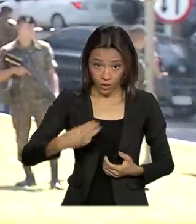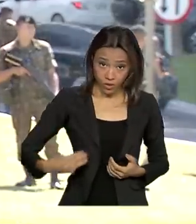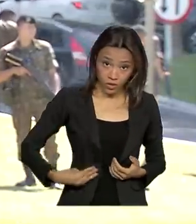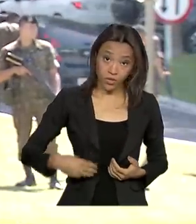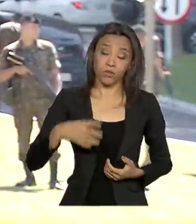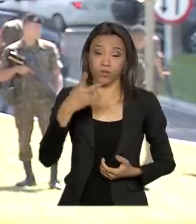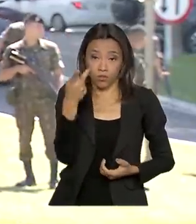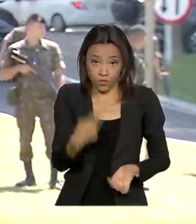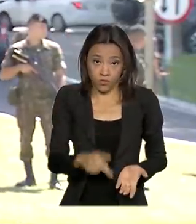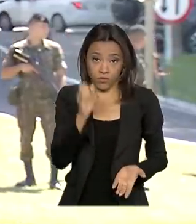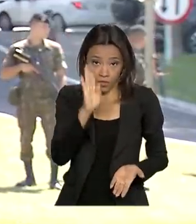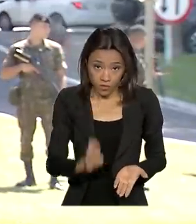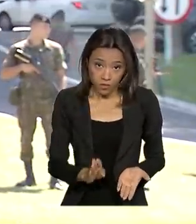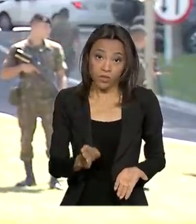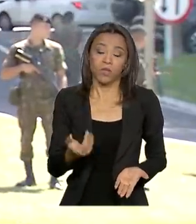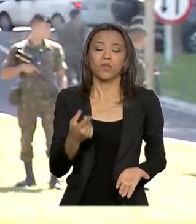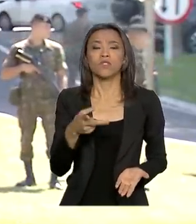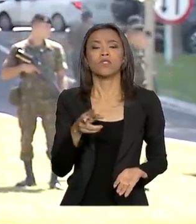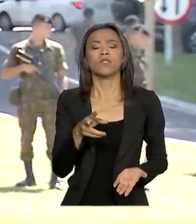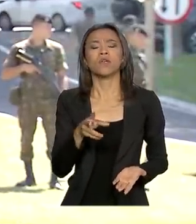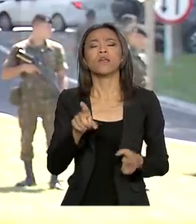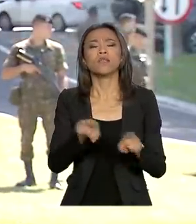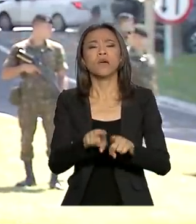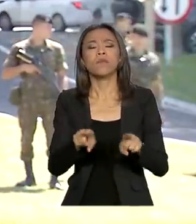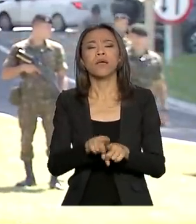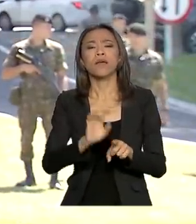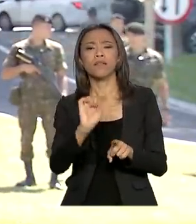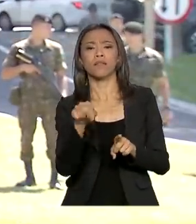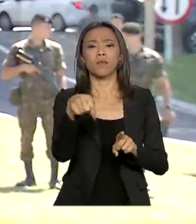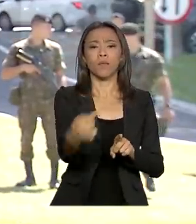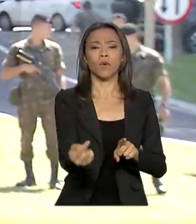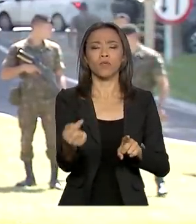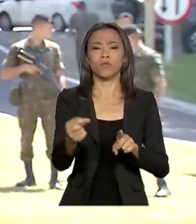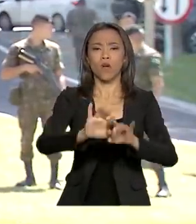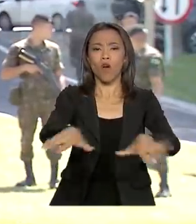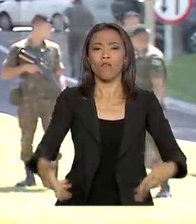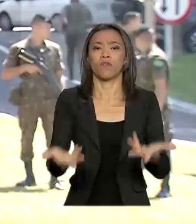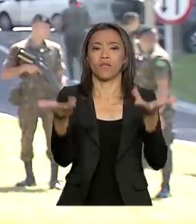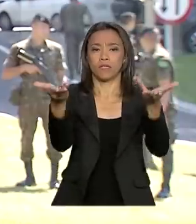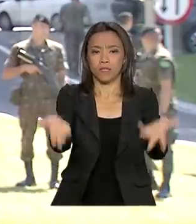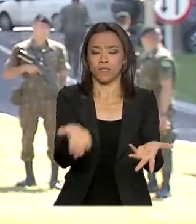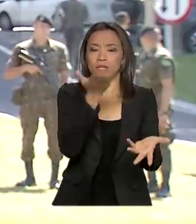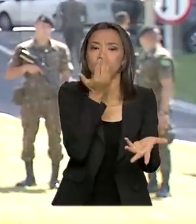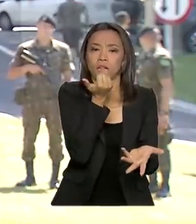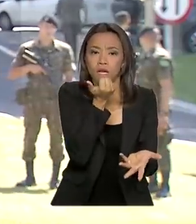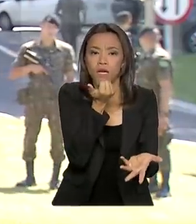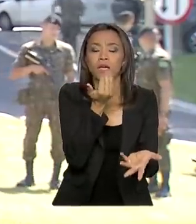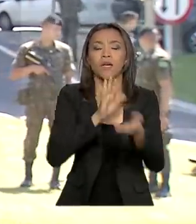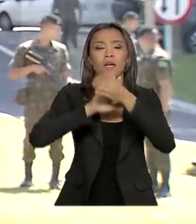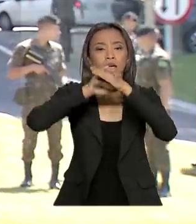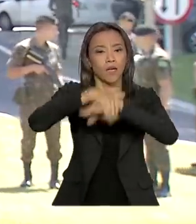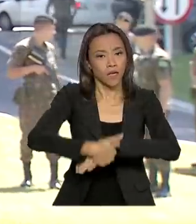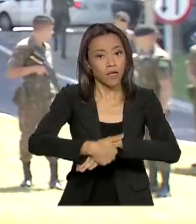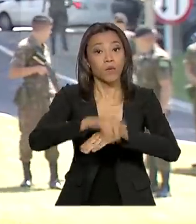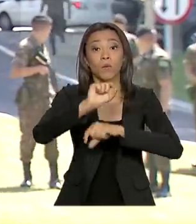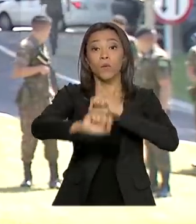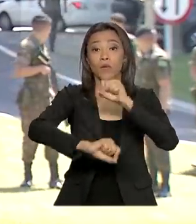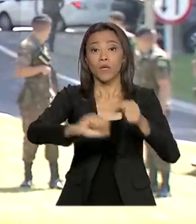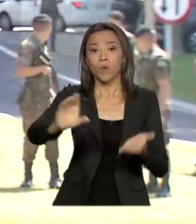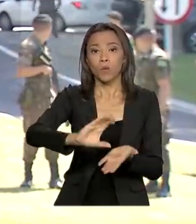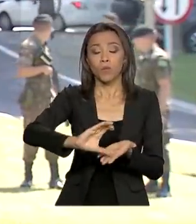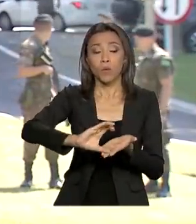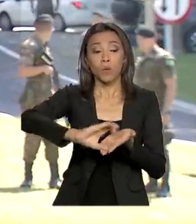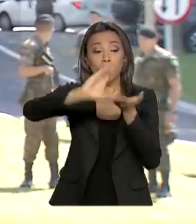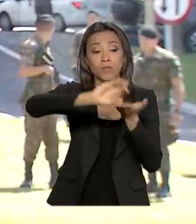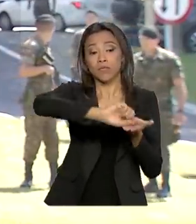Araújo, e hoje ainda será realizado um jantar em homenagem aos integrantes do Conselho do Mercado Comum.